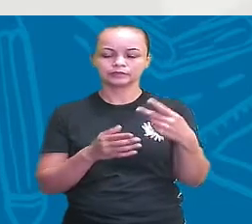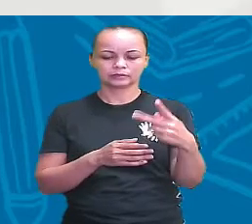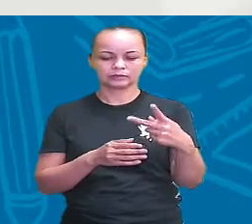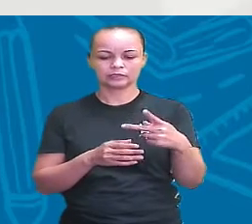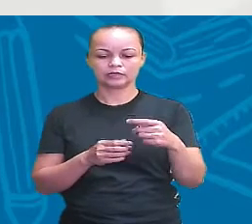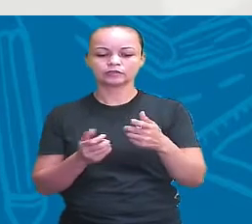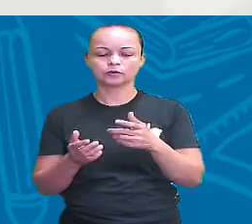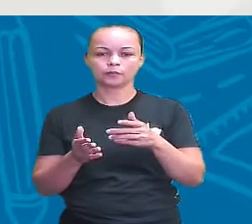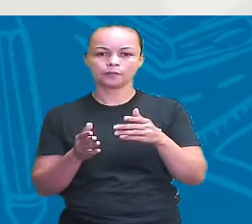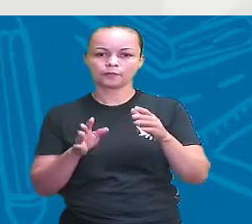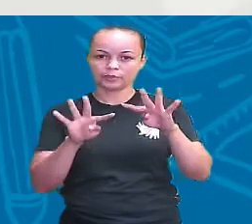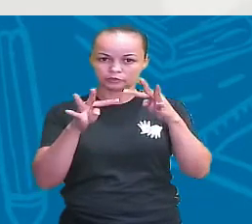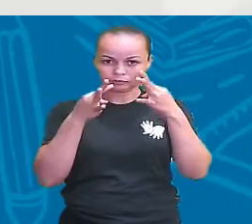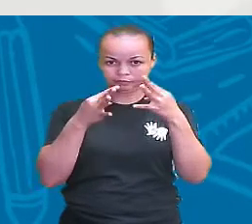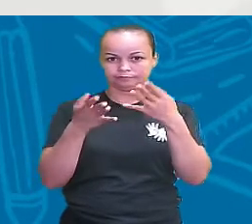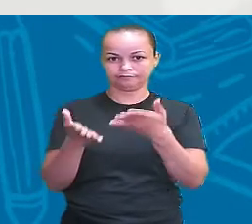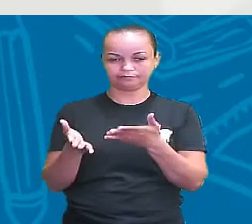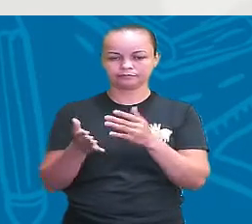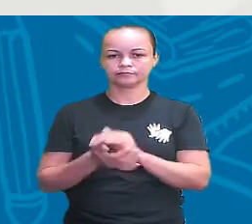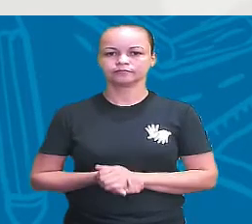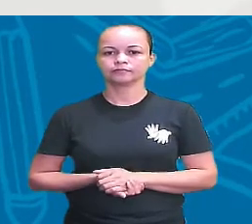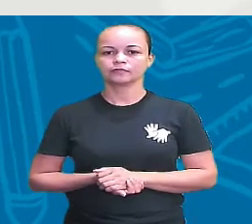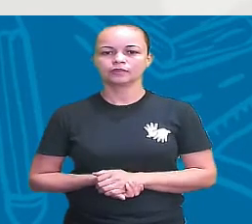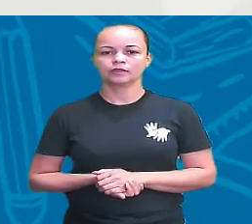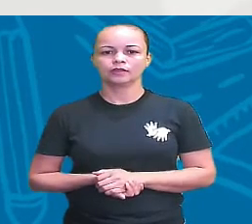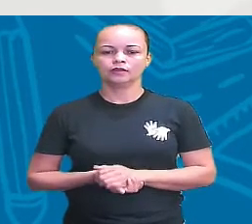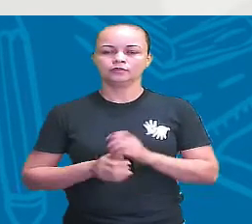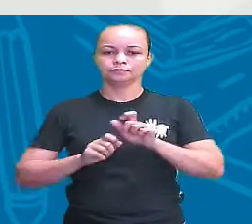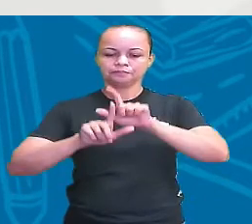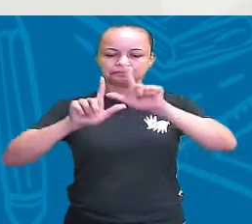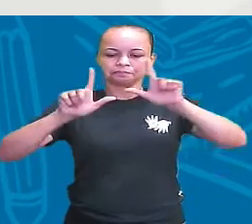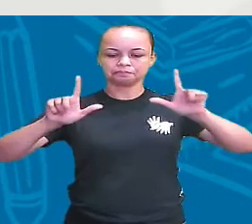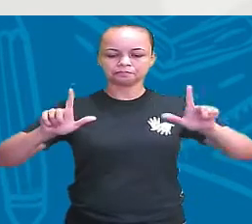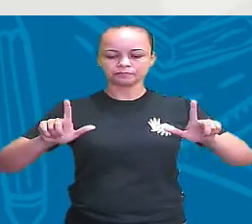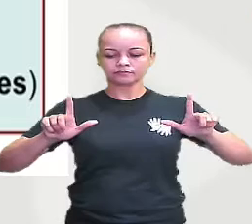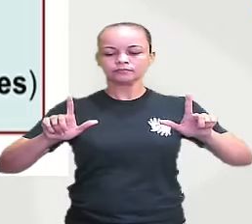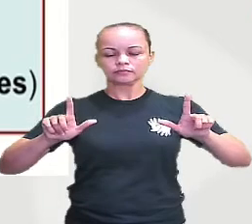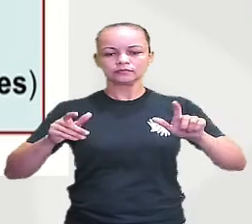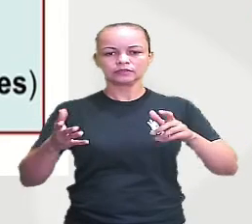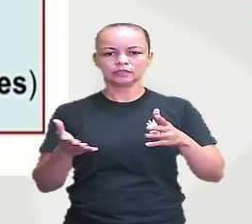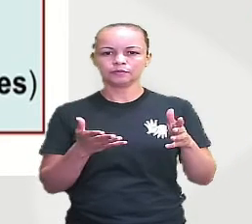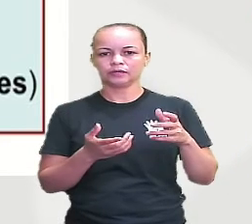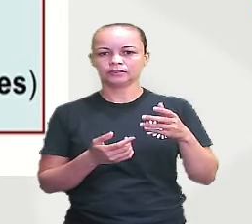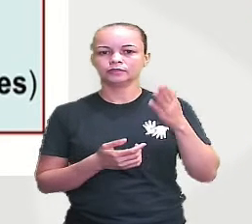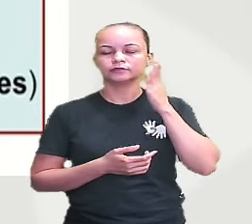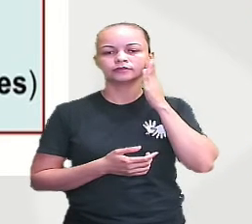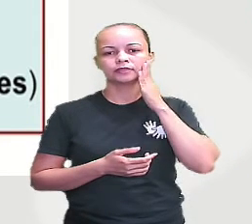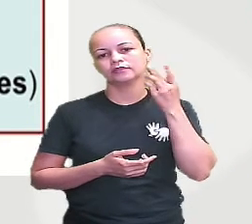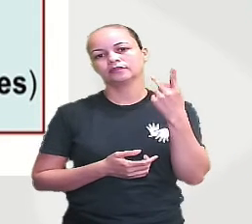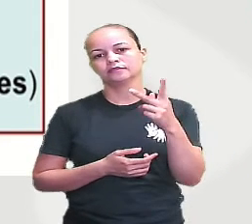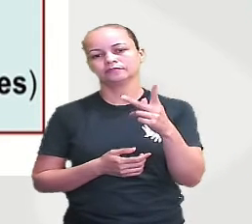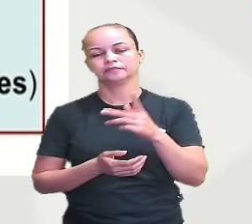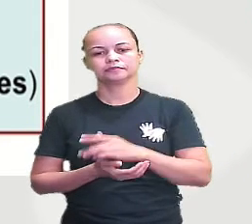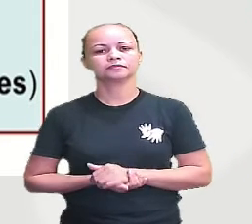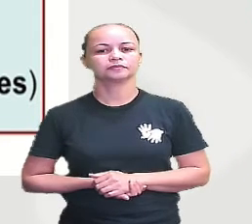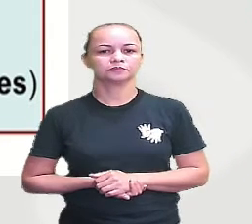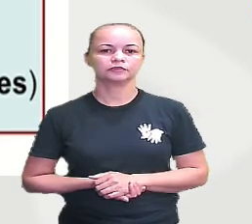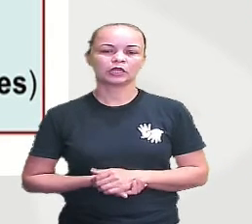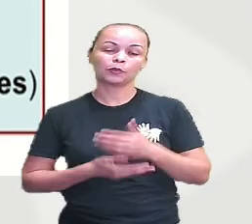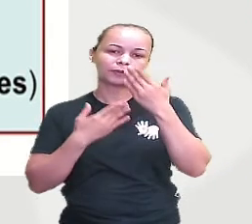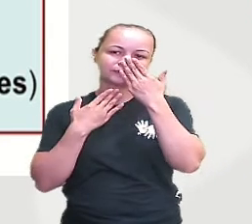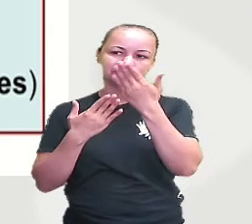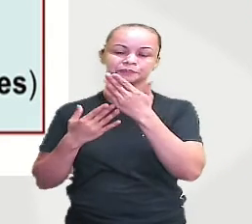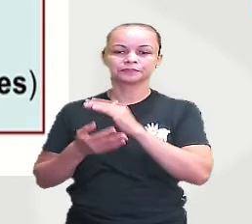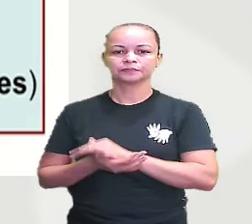pedir para que vocês prestem atenção. Produção, abra essa imagem aí, por favor, para que a gente possa, justamente, vislumbrar isso aí. Perfeito, muito agradecido.